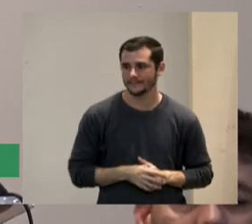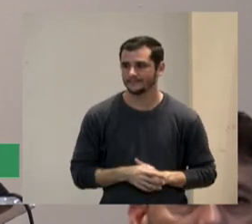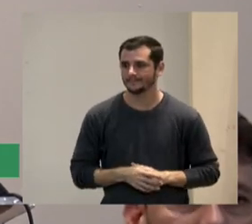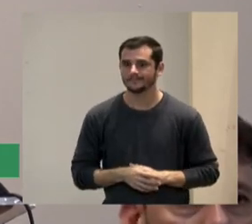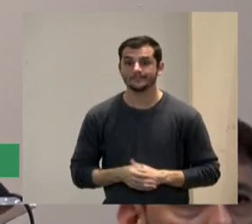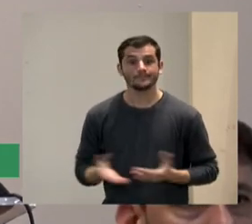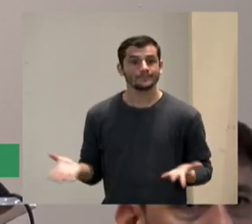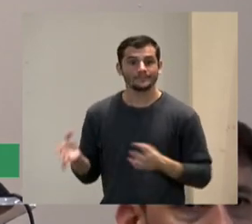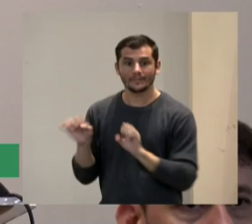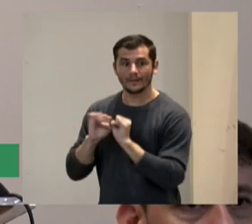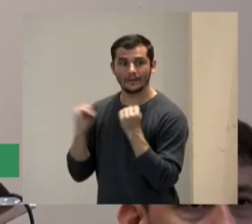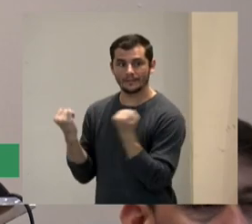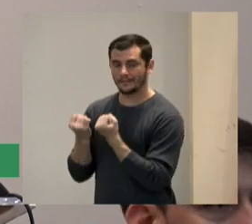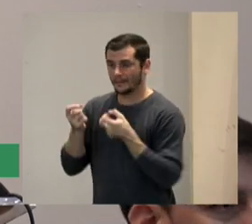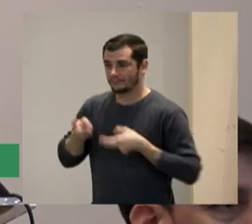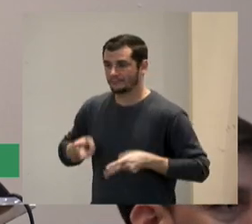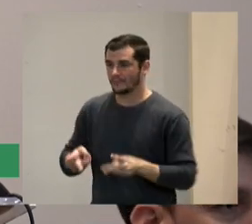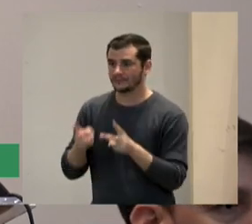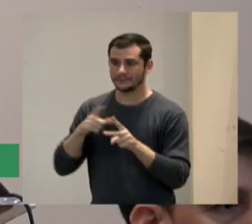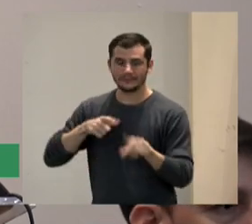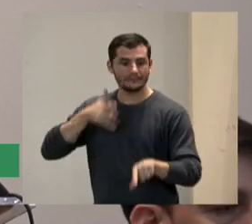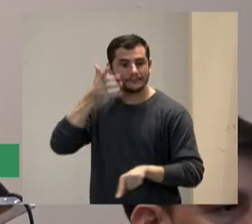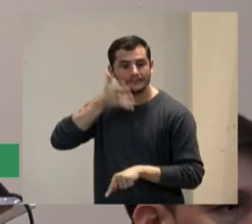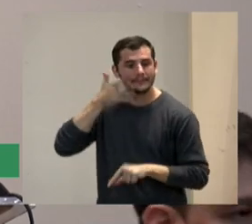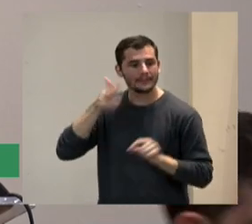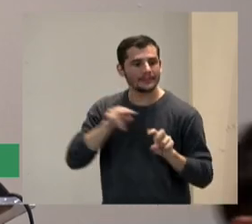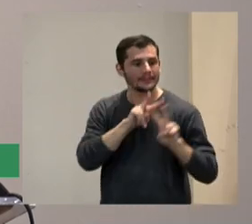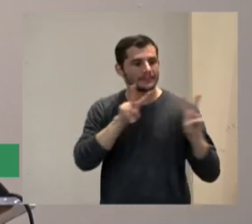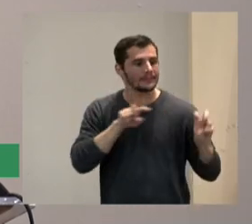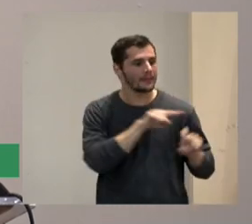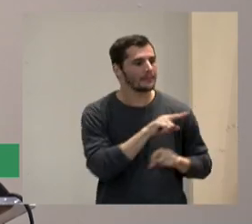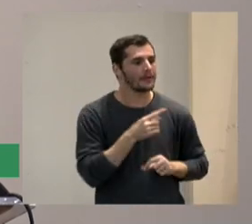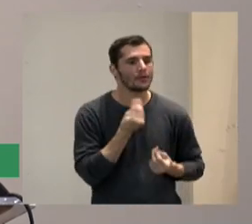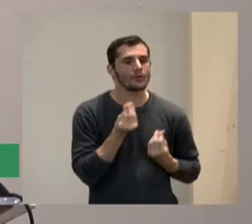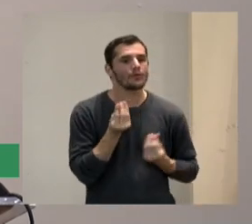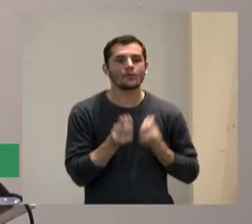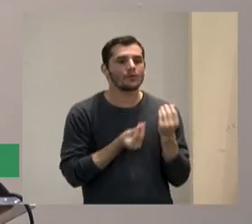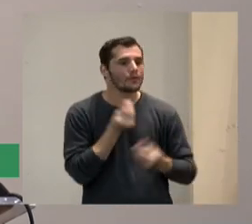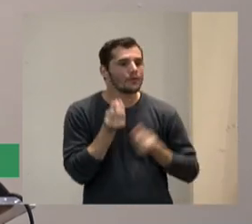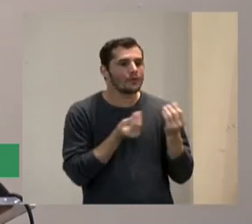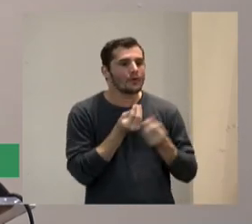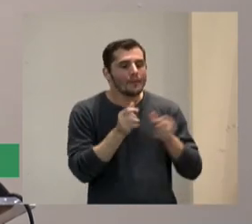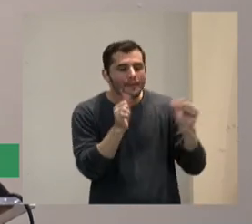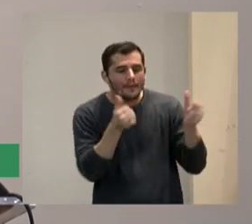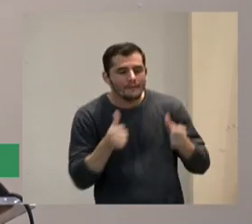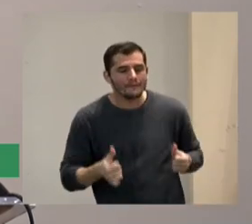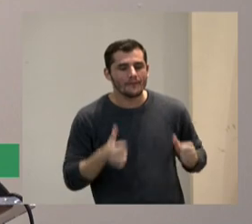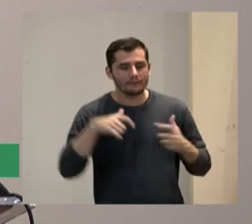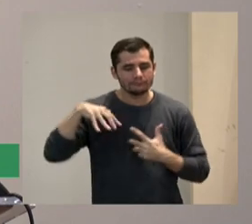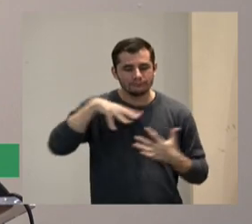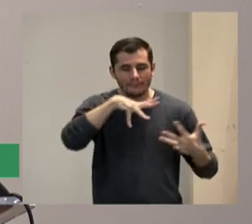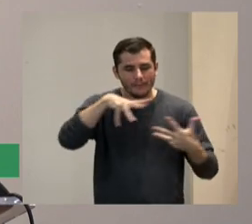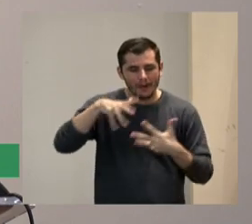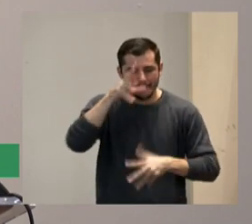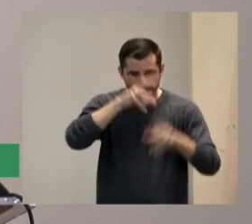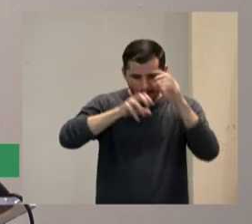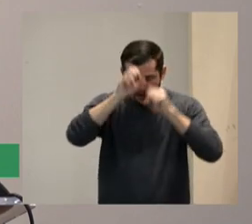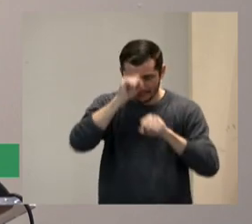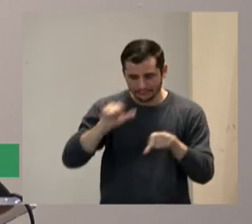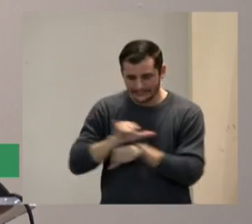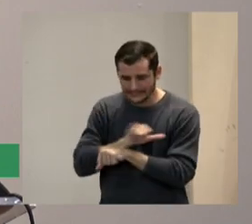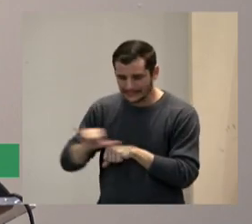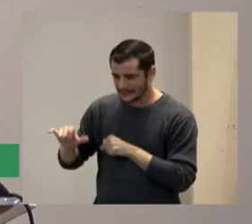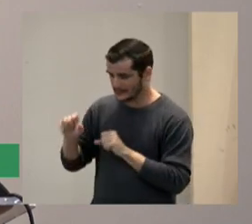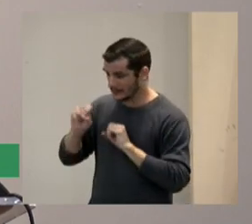convidamos para proferir a palestra com o tema o desenho universal de aprendizagem como estratégia de uma educação